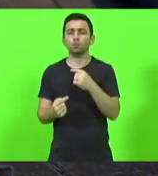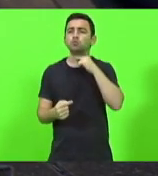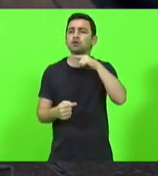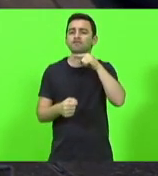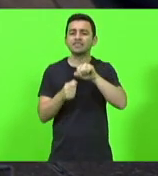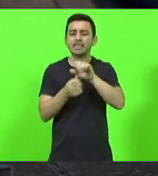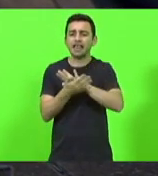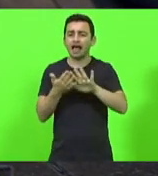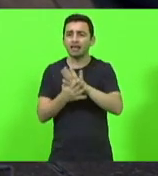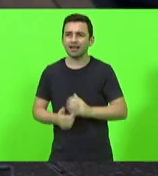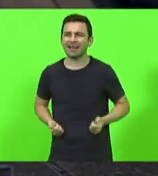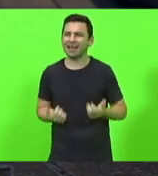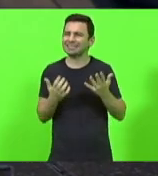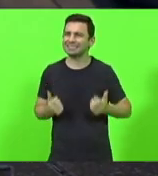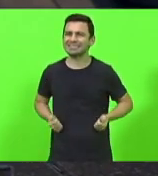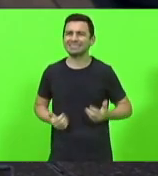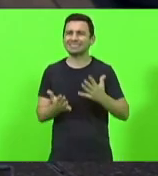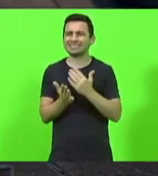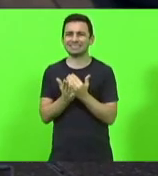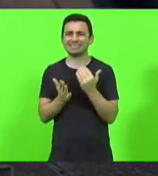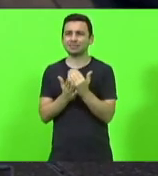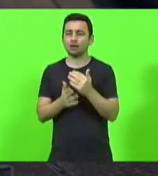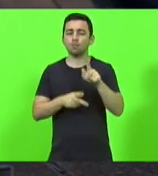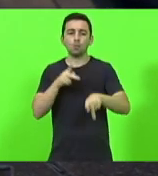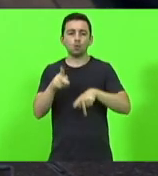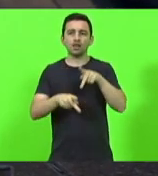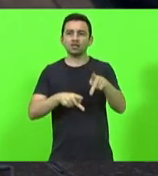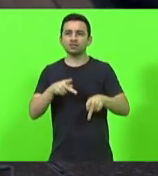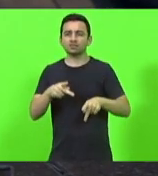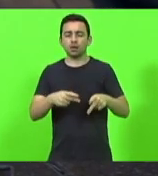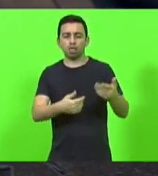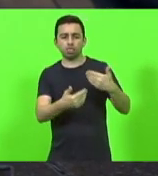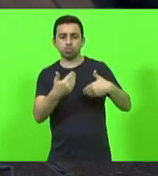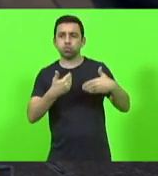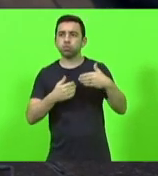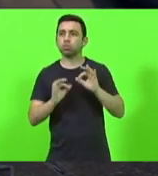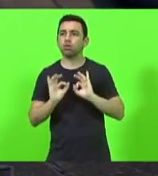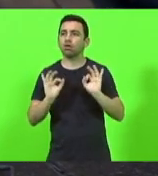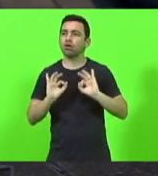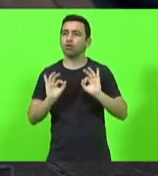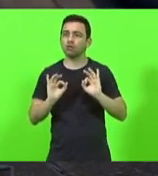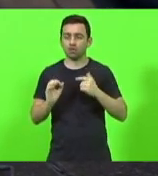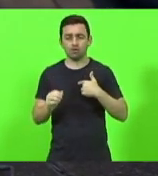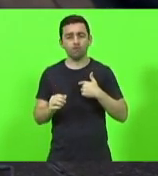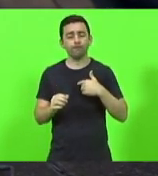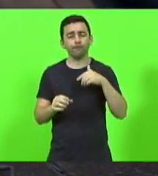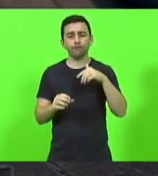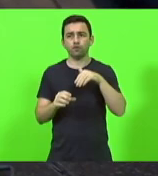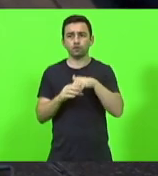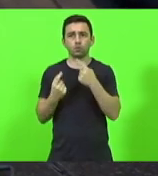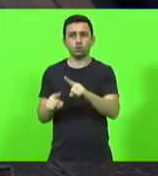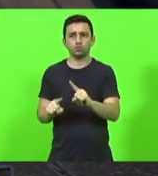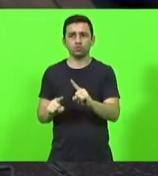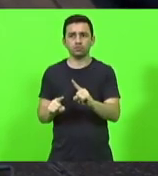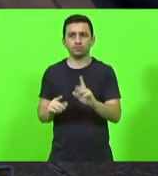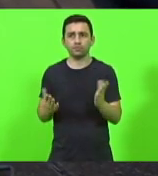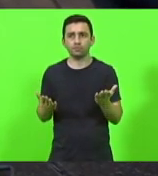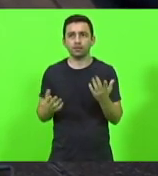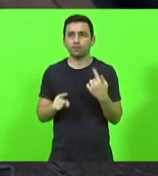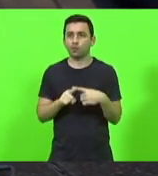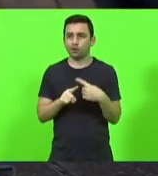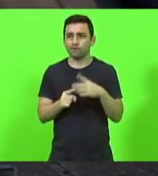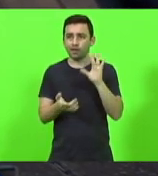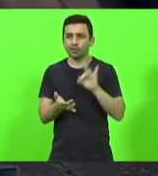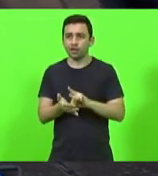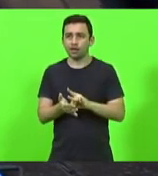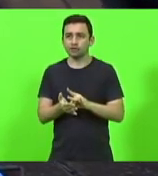gasta cada vez mais e a população é cada vez menos atendida. Então, meu voto é contrário também, não é nem só por isso, mas é porque realmente o estatuto